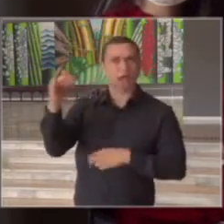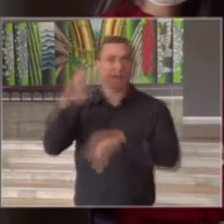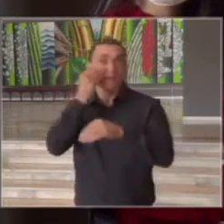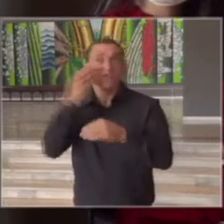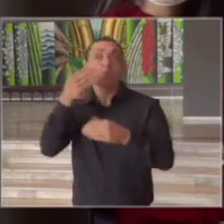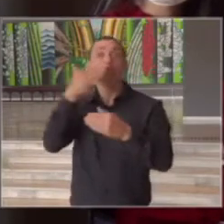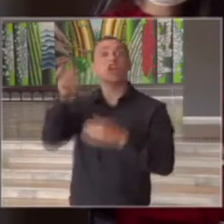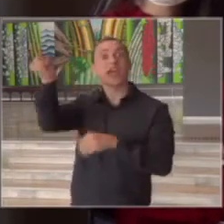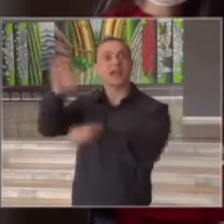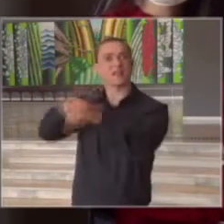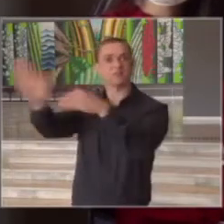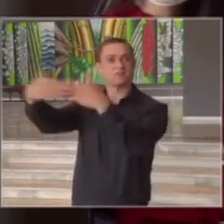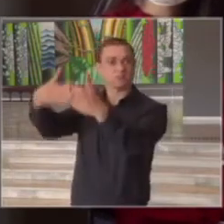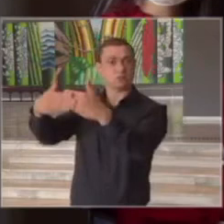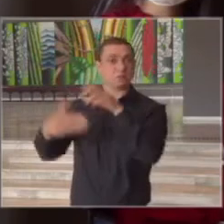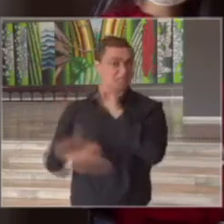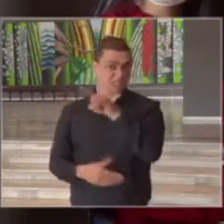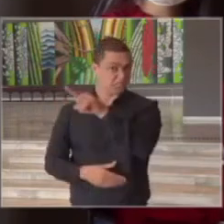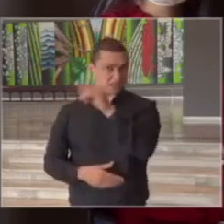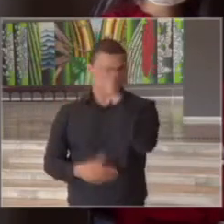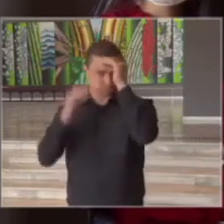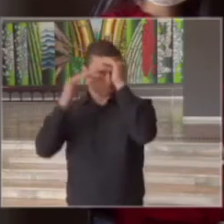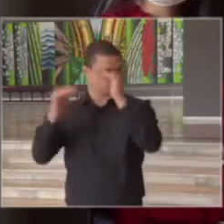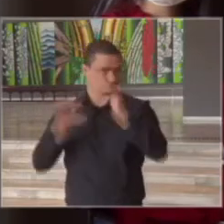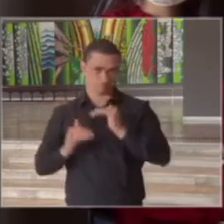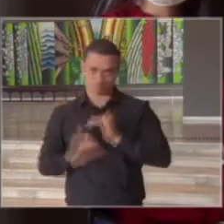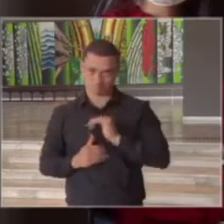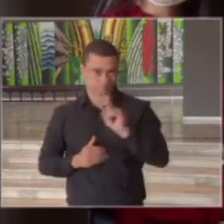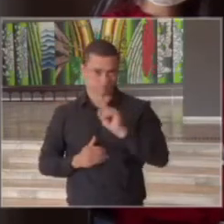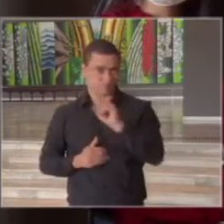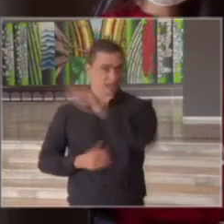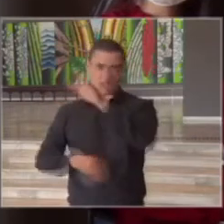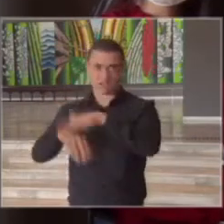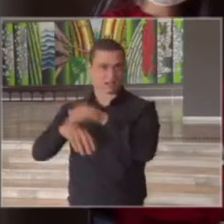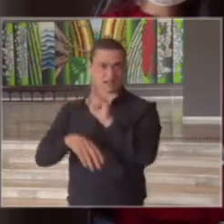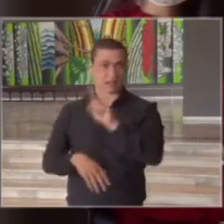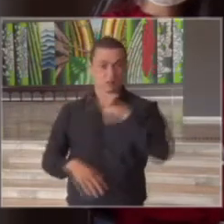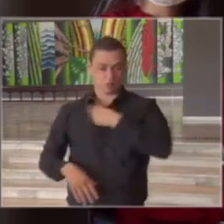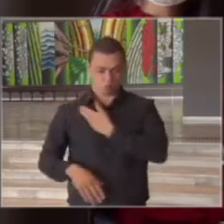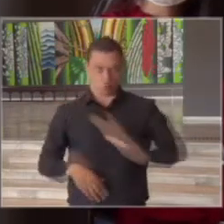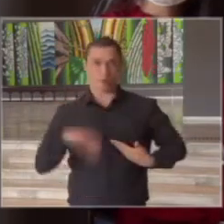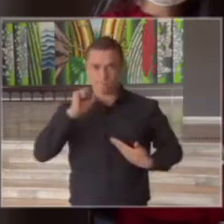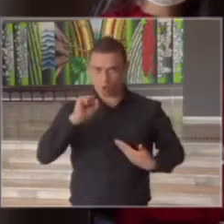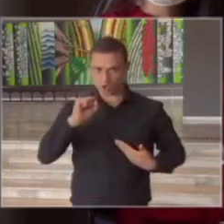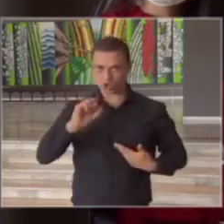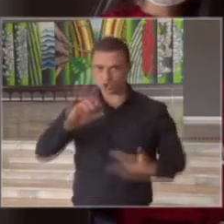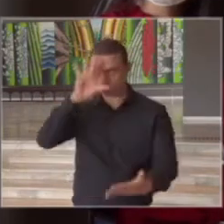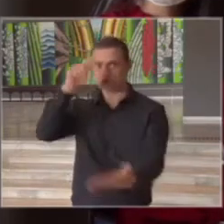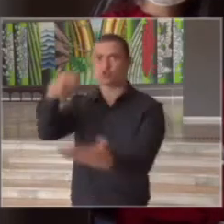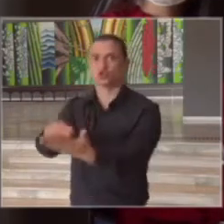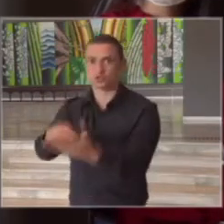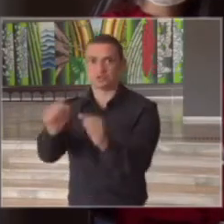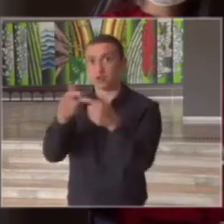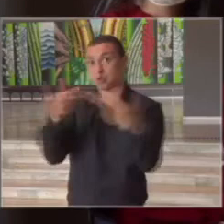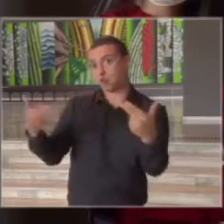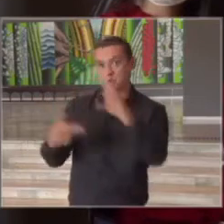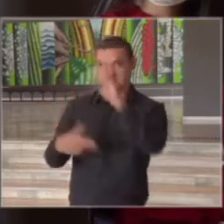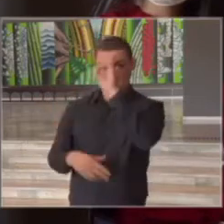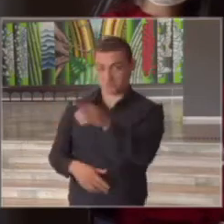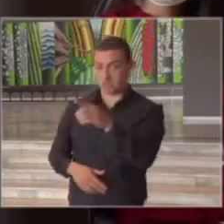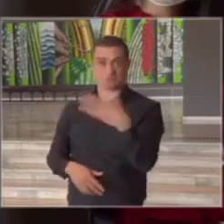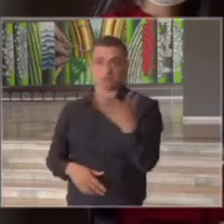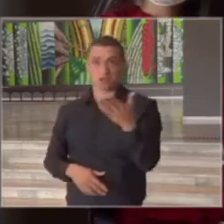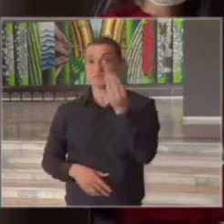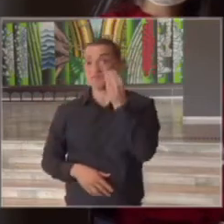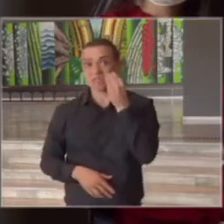e em caso disso não ser uma atitude dos prefeitos se o estado tem ainda alguma outra carta na manga inclusive de